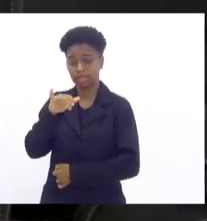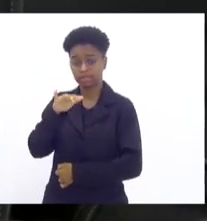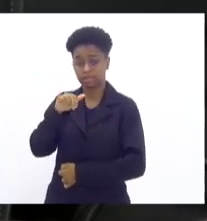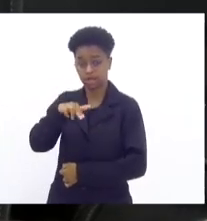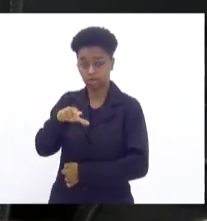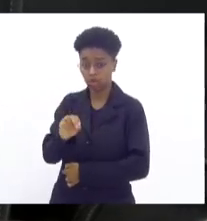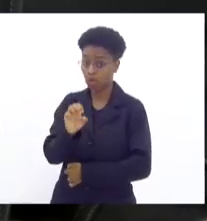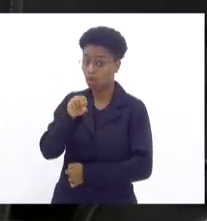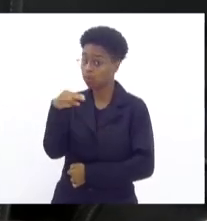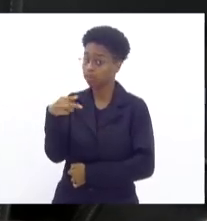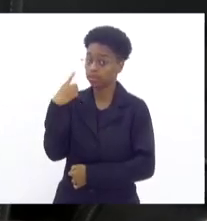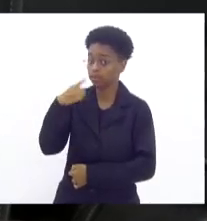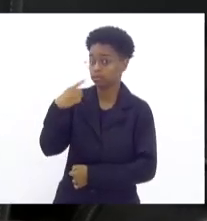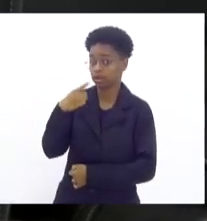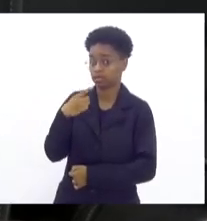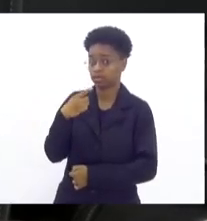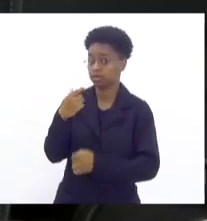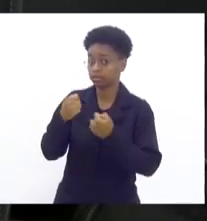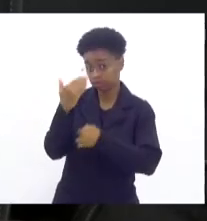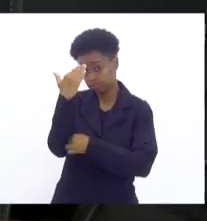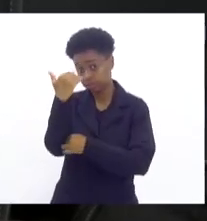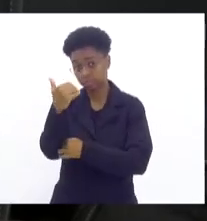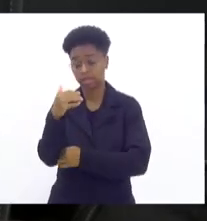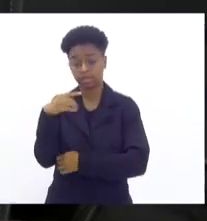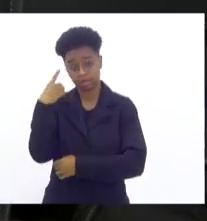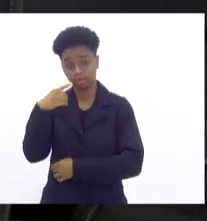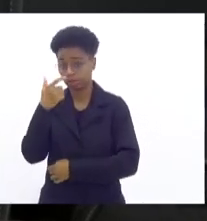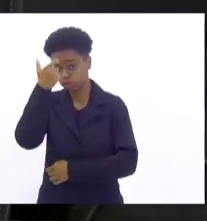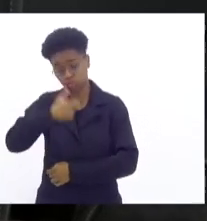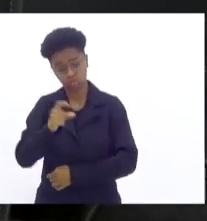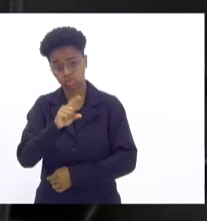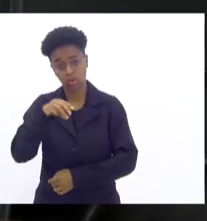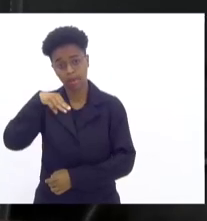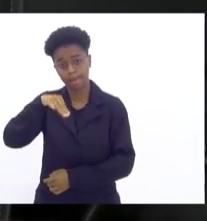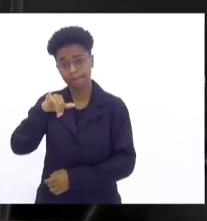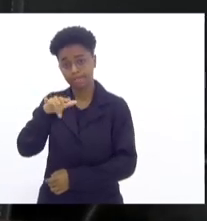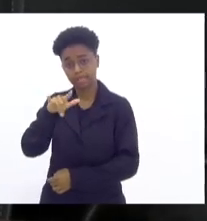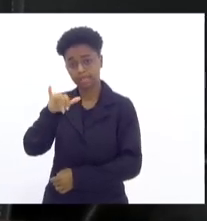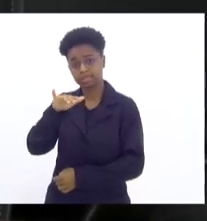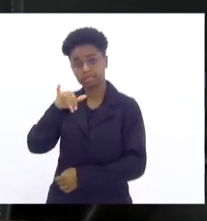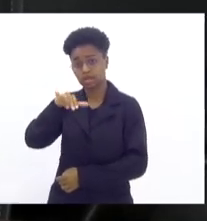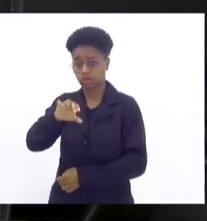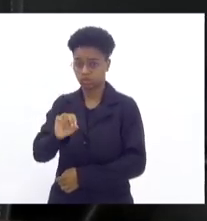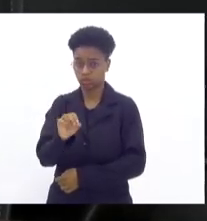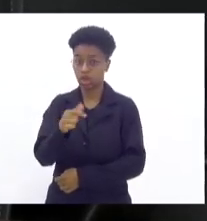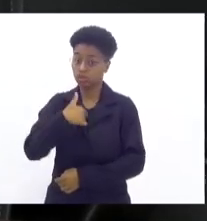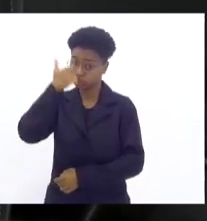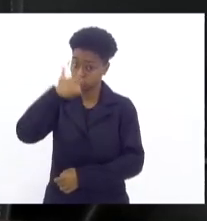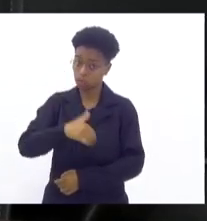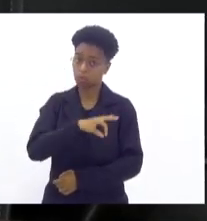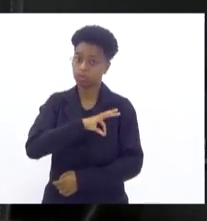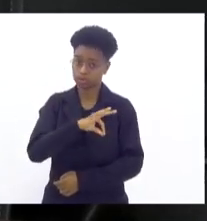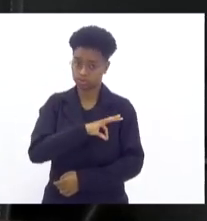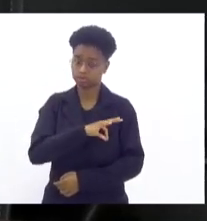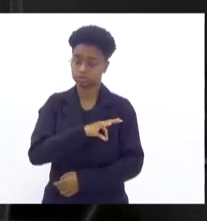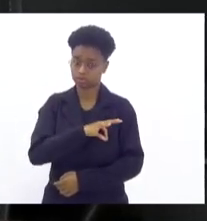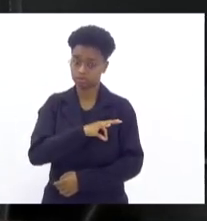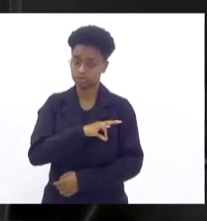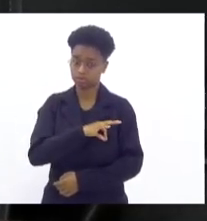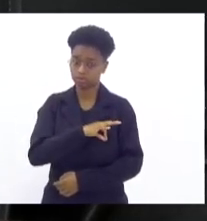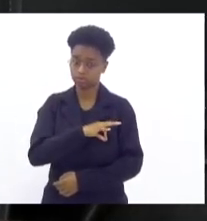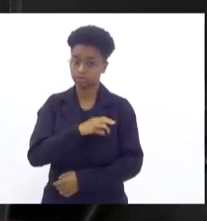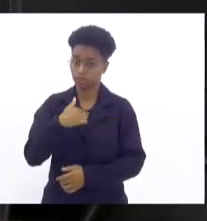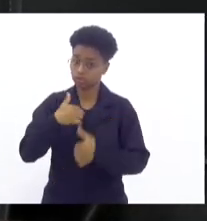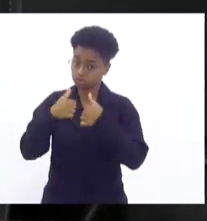de deputado. Porque eu não sou miliciano. Sou deputado e sou policial. Estou deputado e sou policial. E não